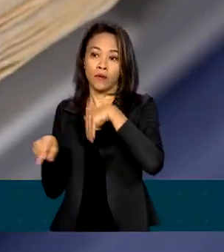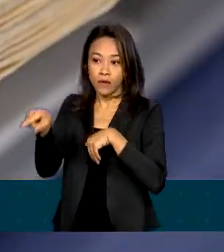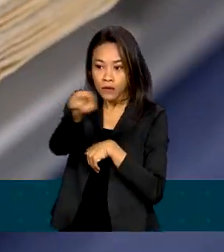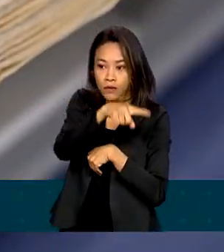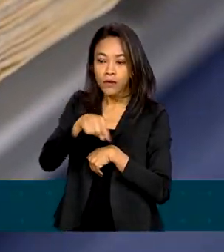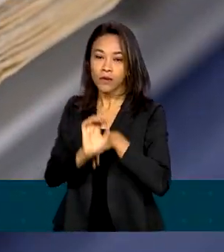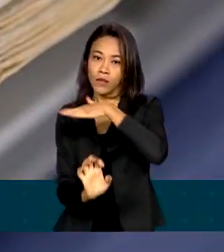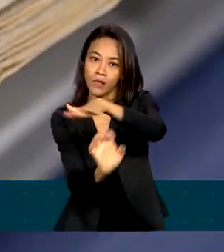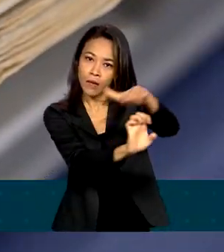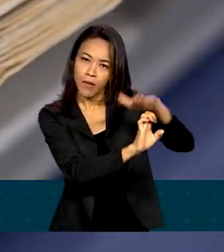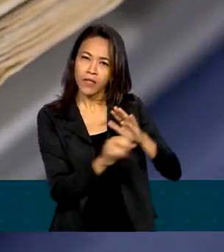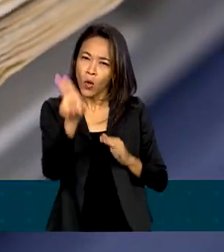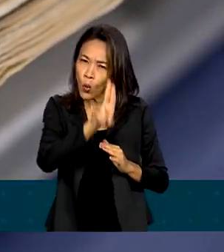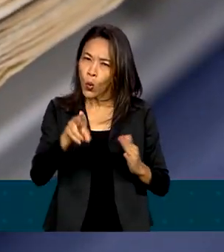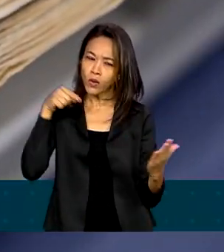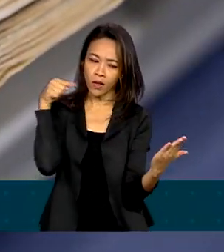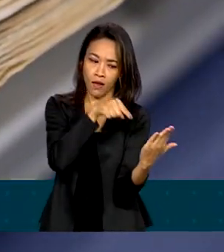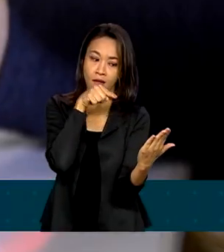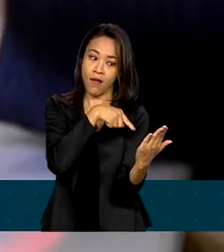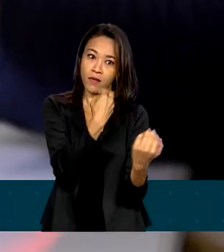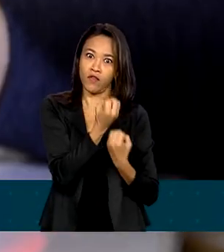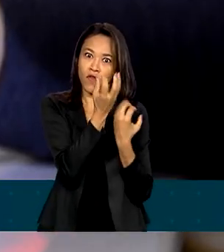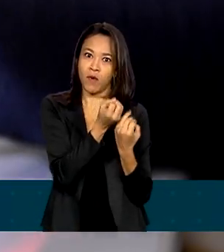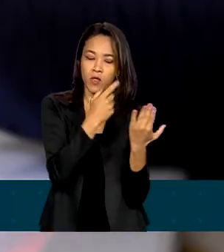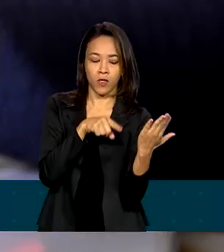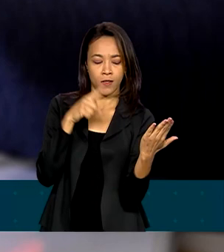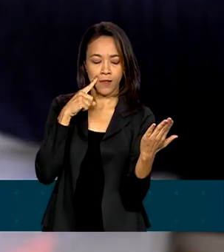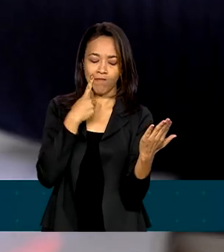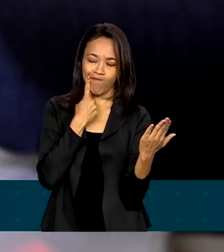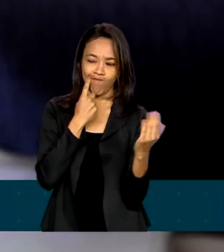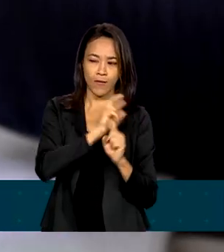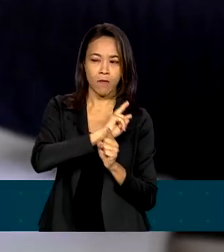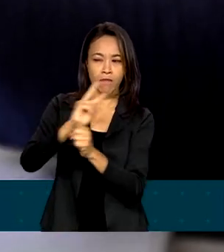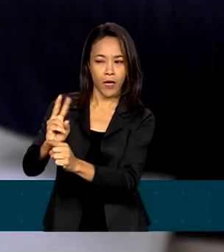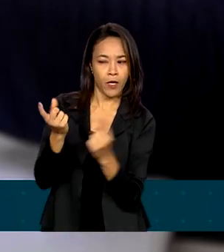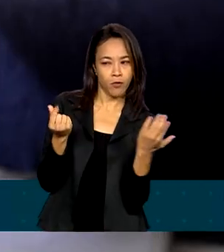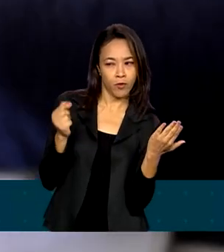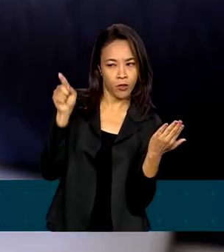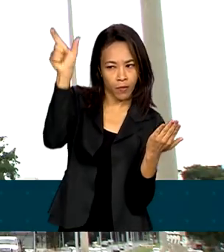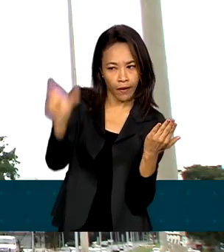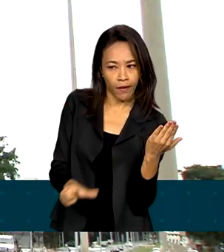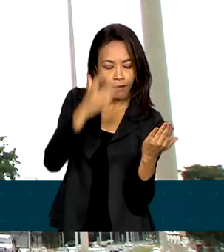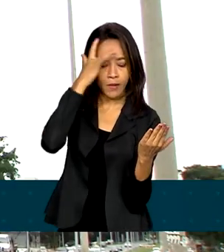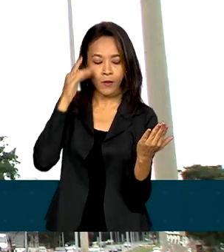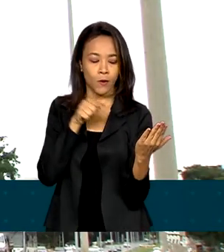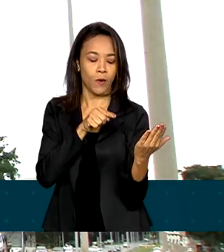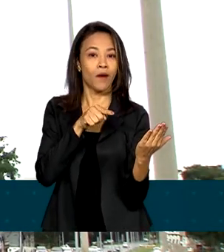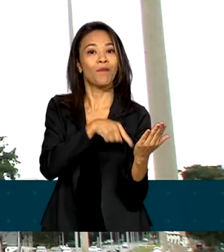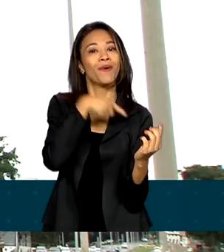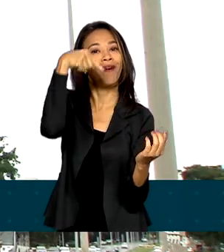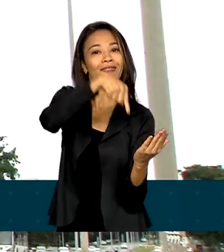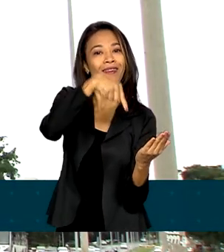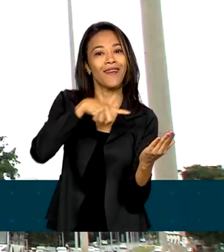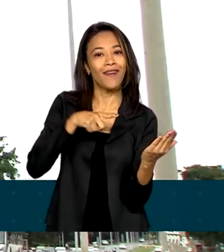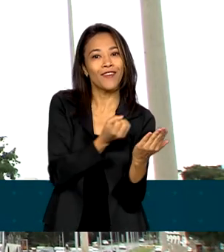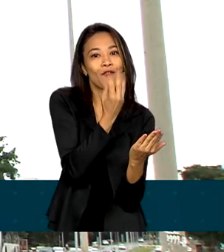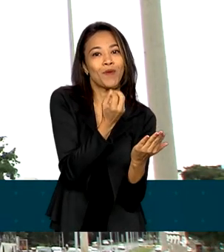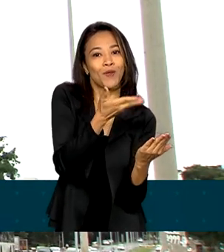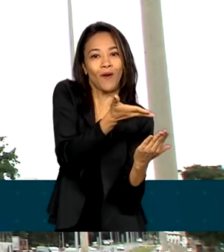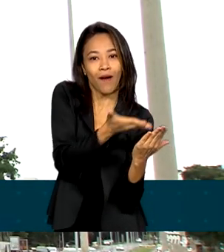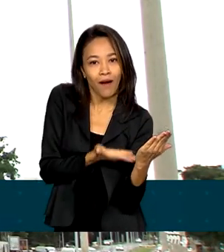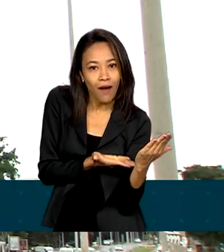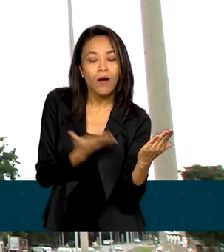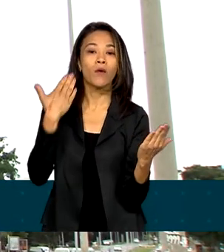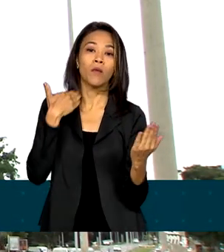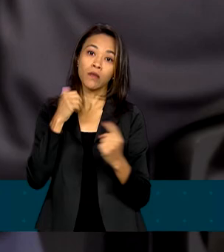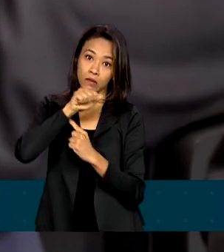essas informações na hora de decidir se concedem ou não o empréstimo. Com as novas informações, o Banco